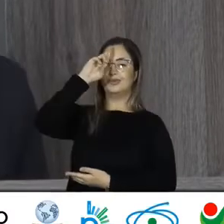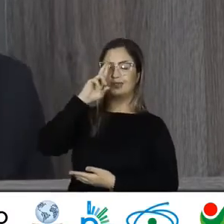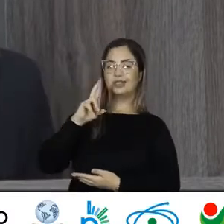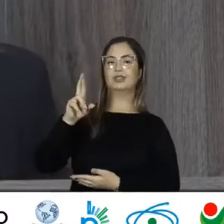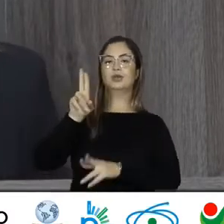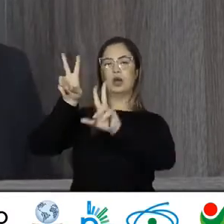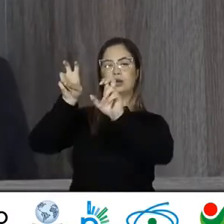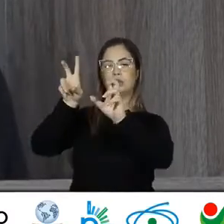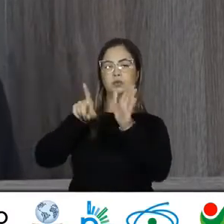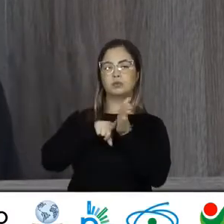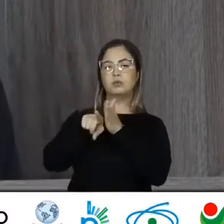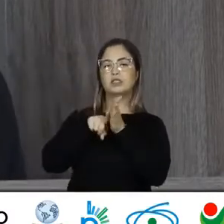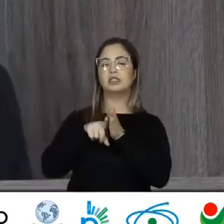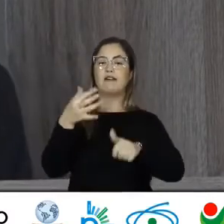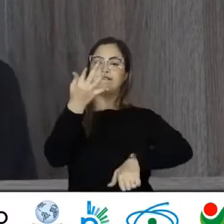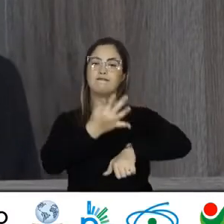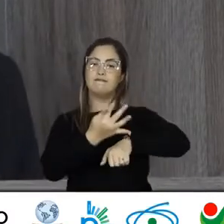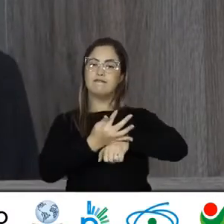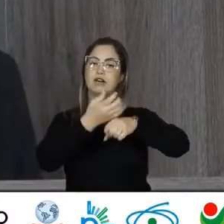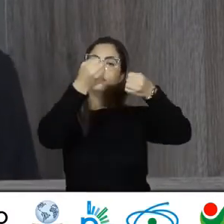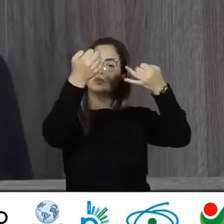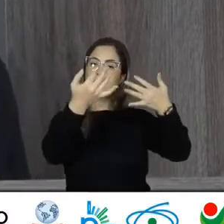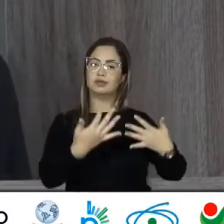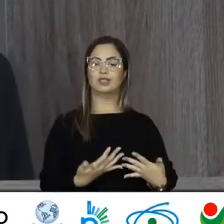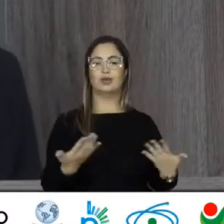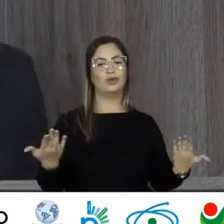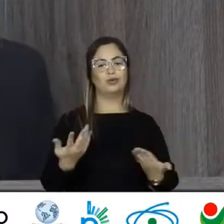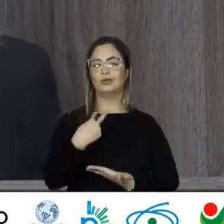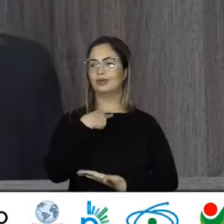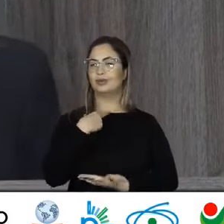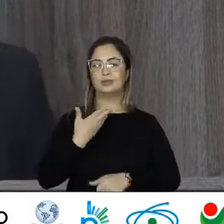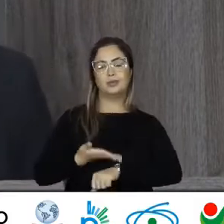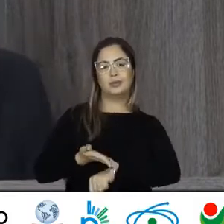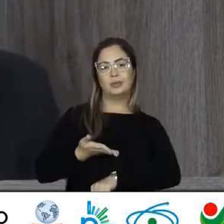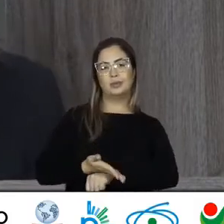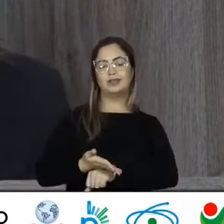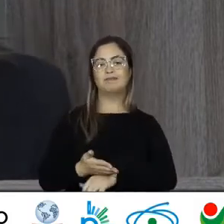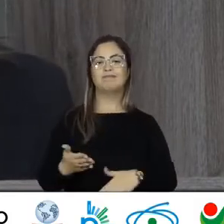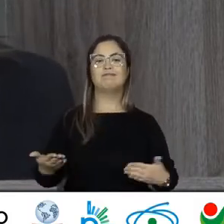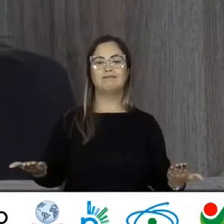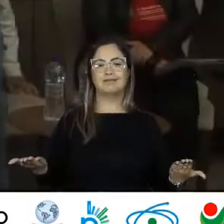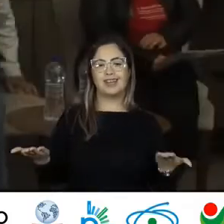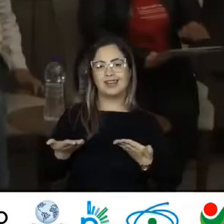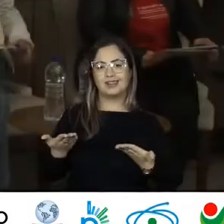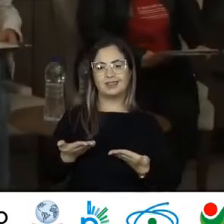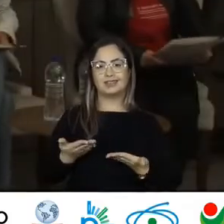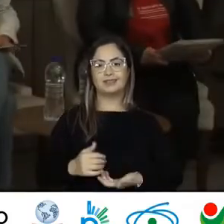pesquisa Justificou A sua ausência Nesse momento Dito isto Então